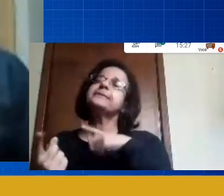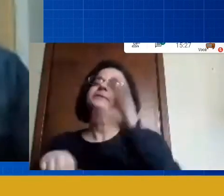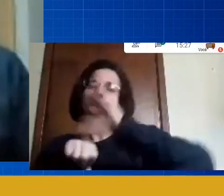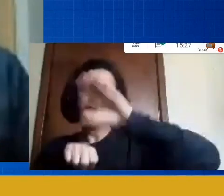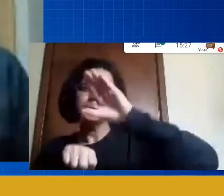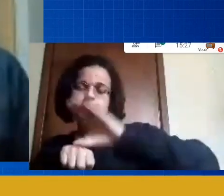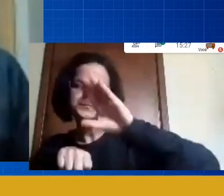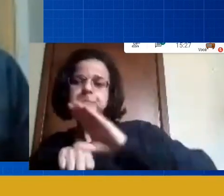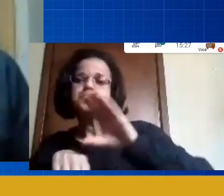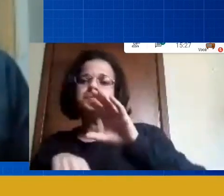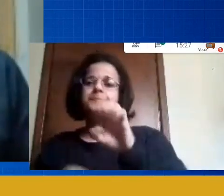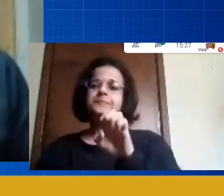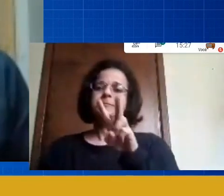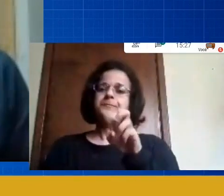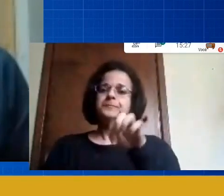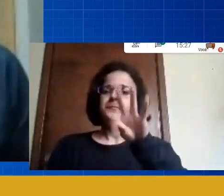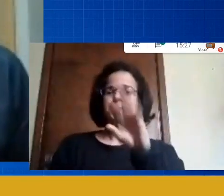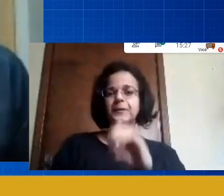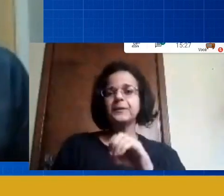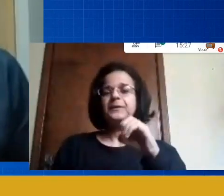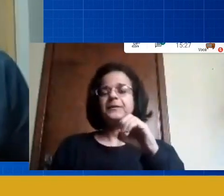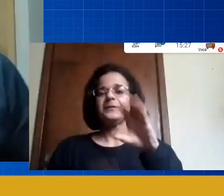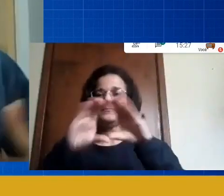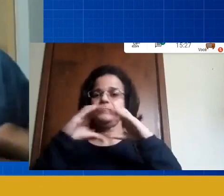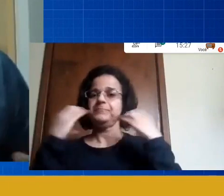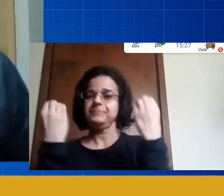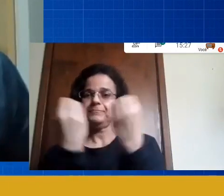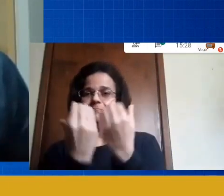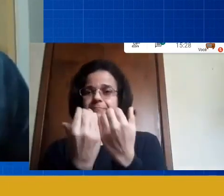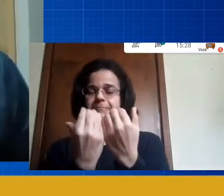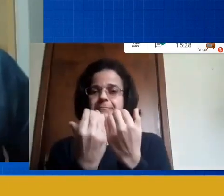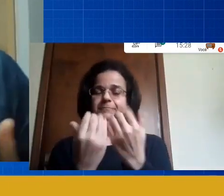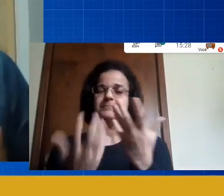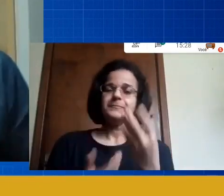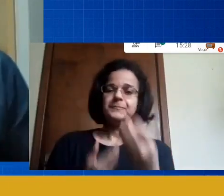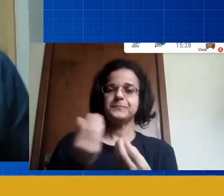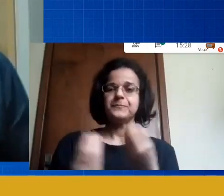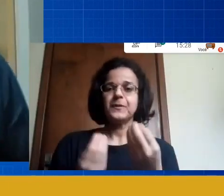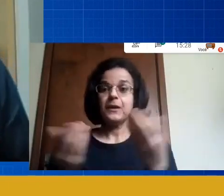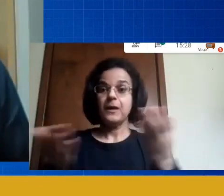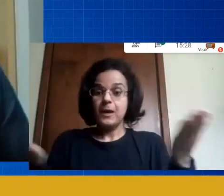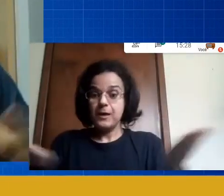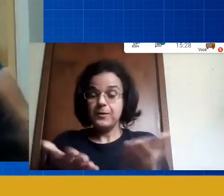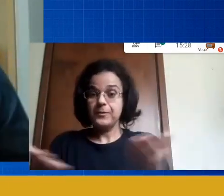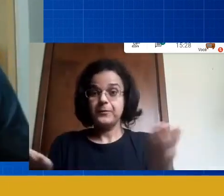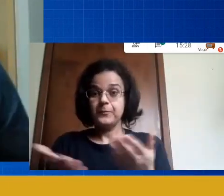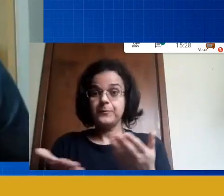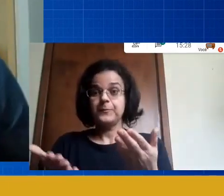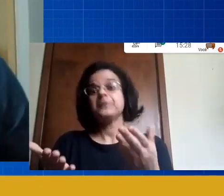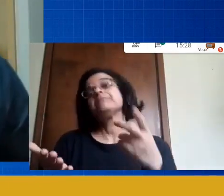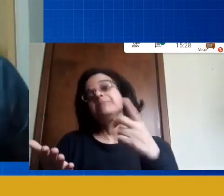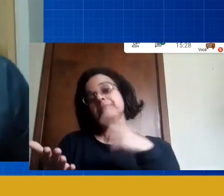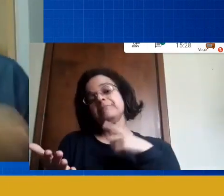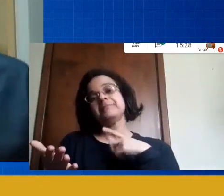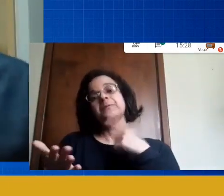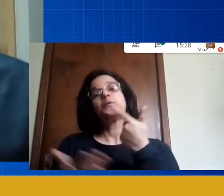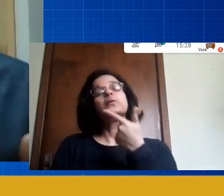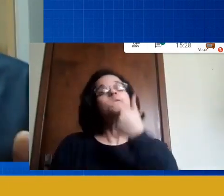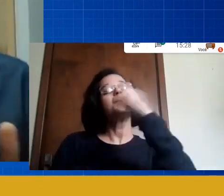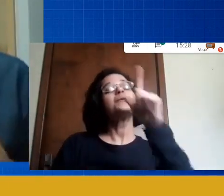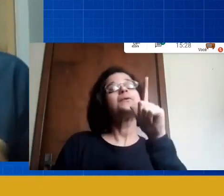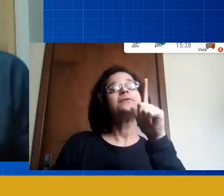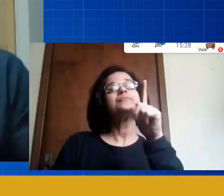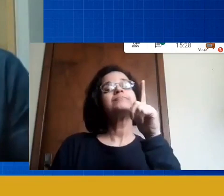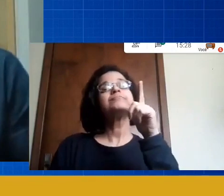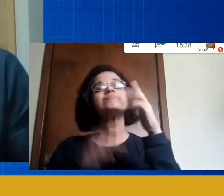eventos os congressos a partir de agora eles vão ter uma outra conotação a gente até